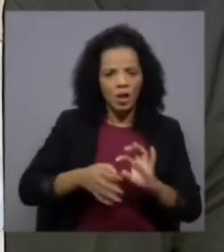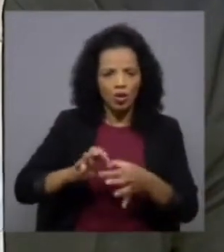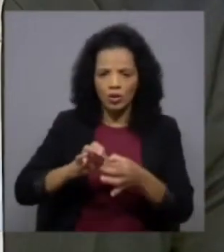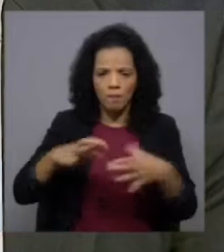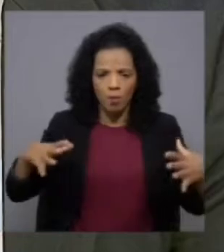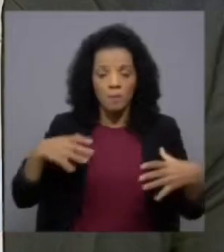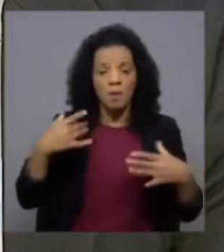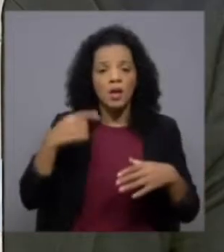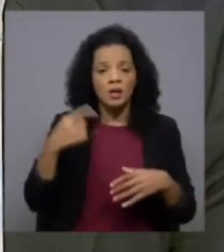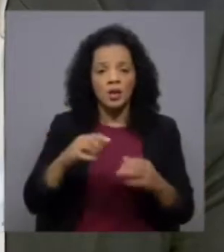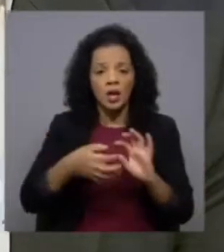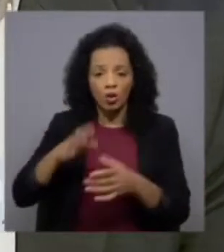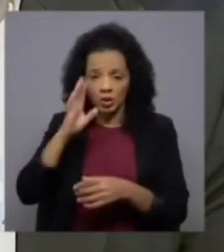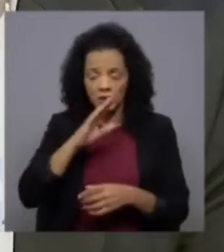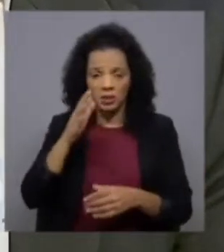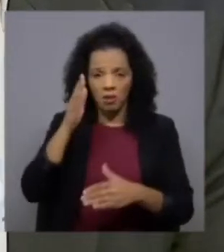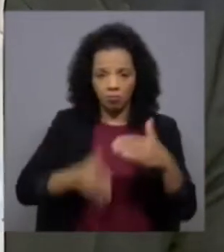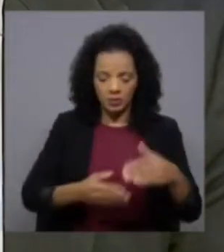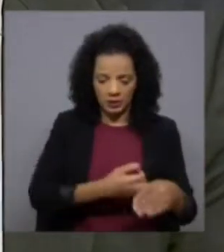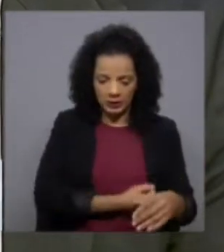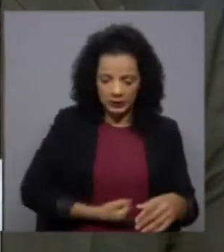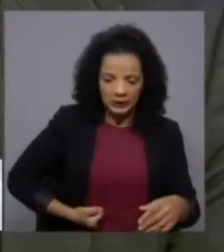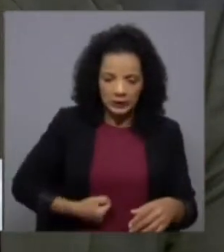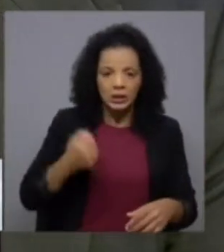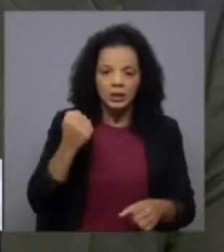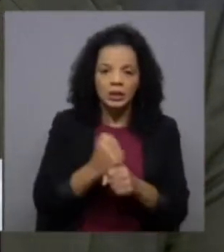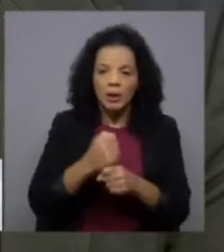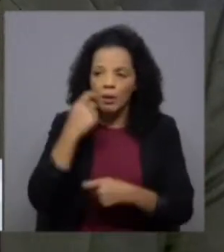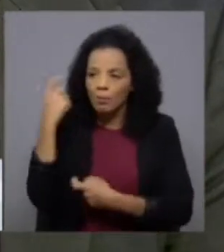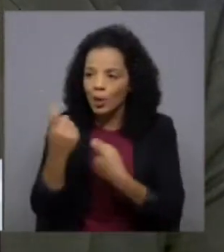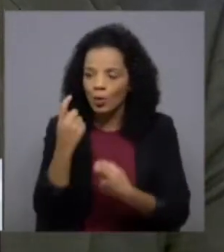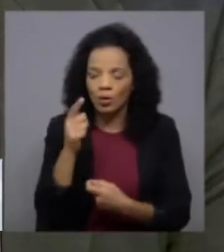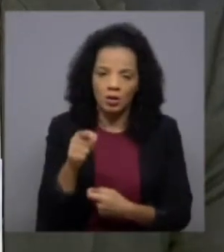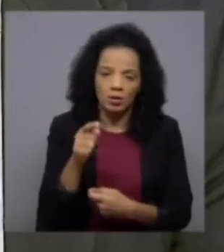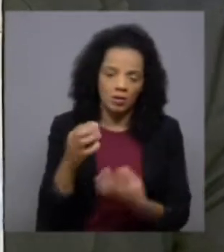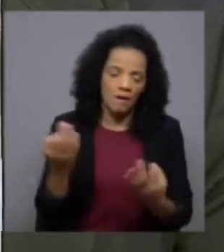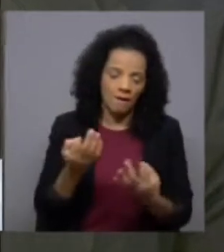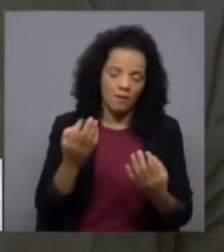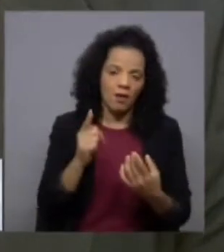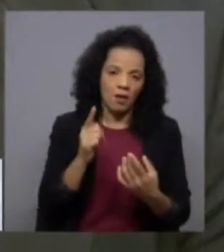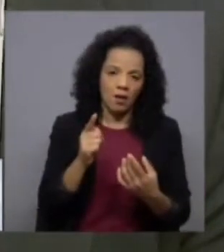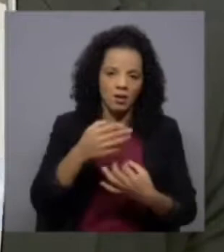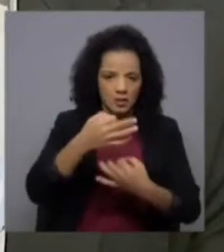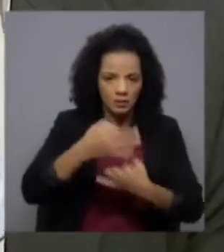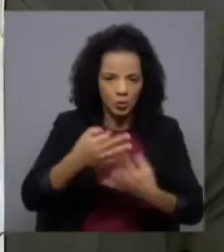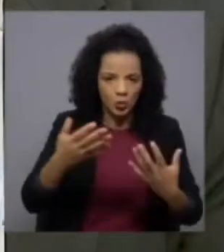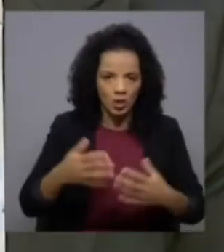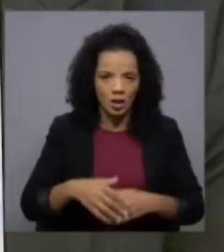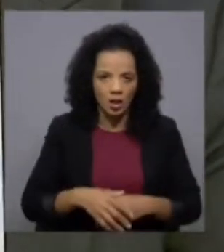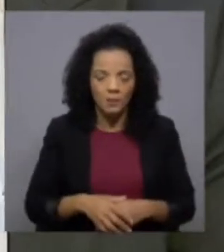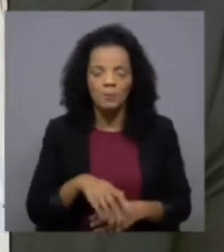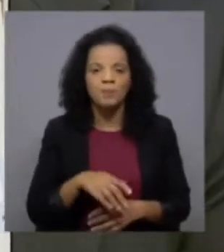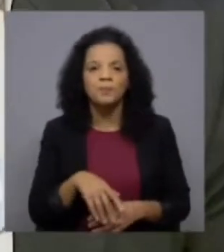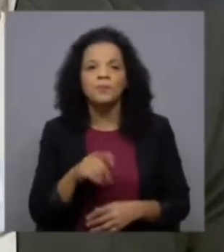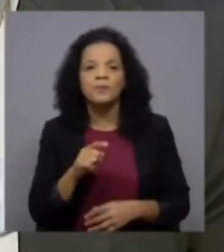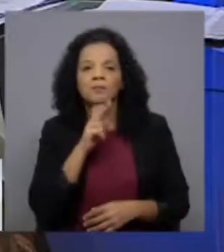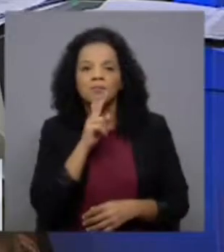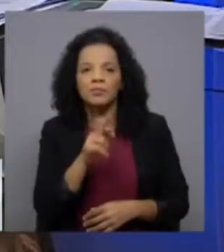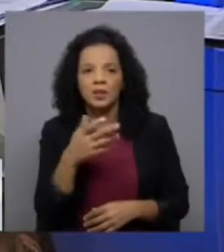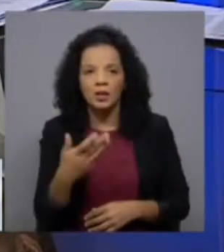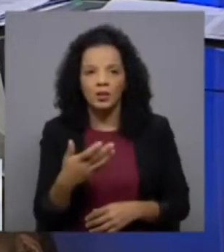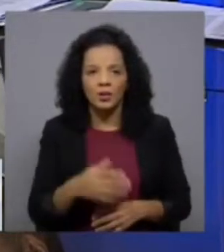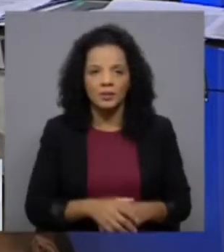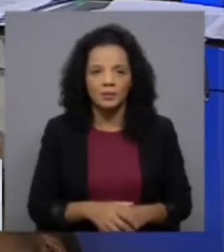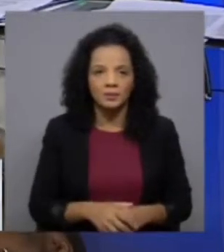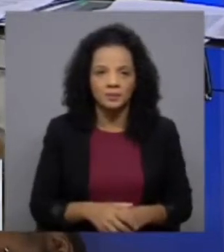quem se vê na situação de desemprego e anda à procura de emprego isso por amor de Deus isso aí é um aspecto civilizacional nosso responder à questão agora aqui